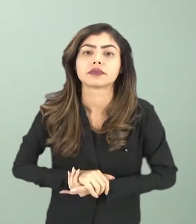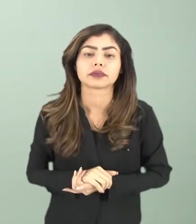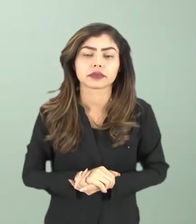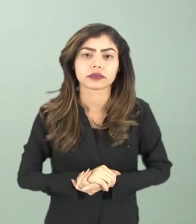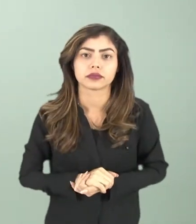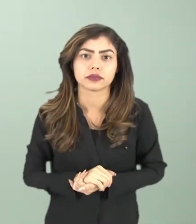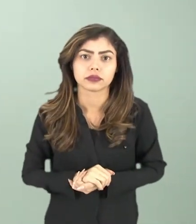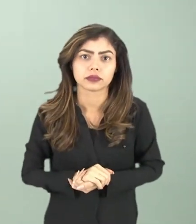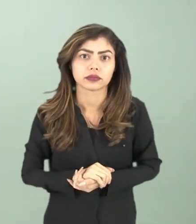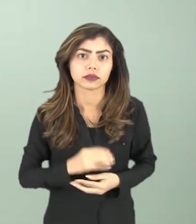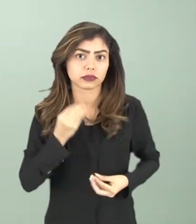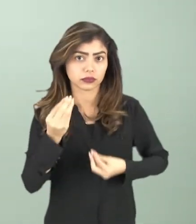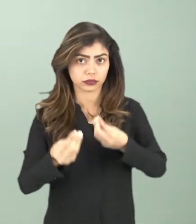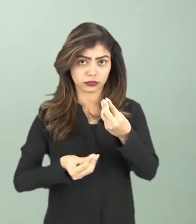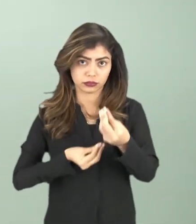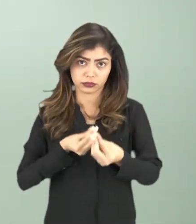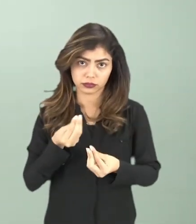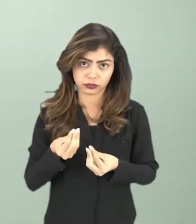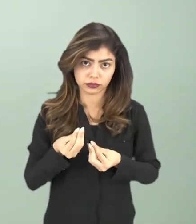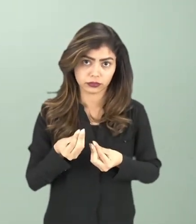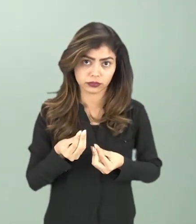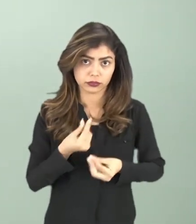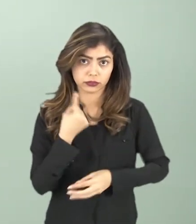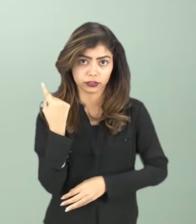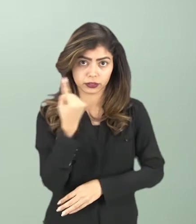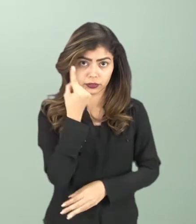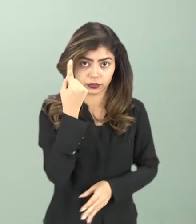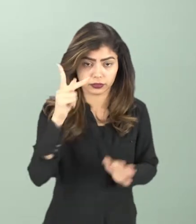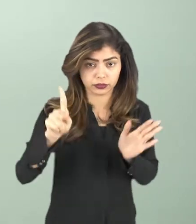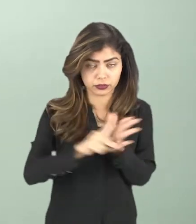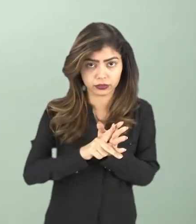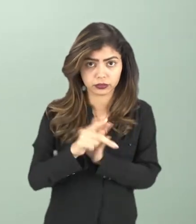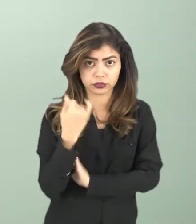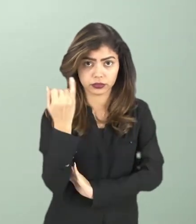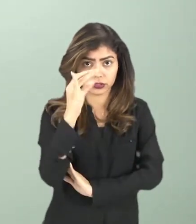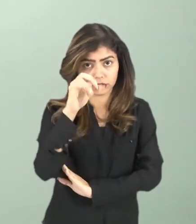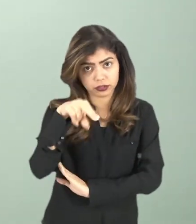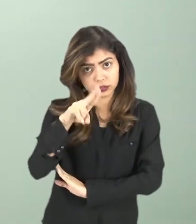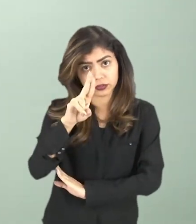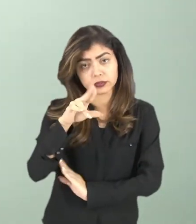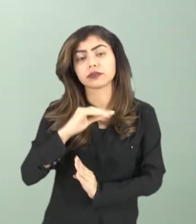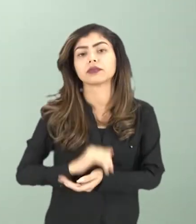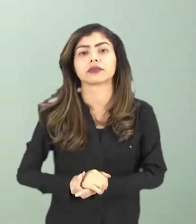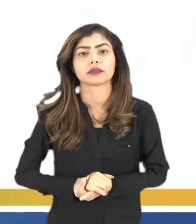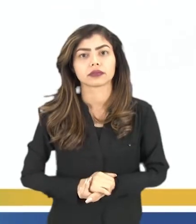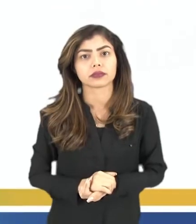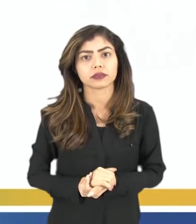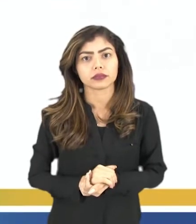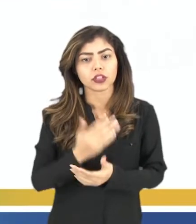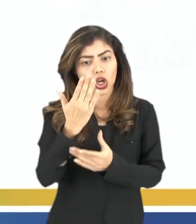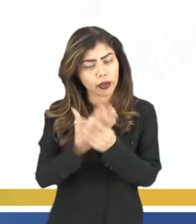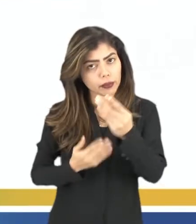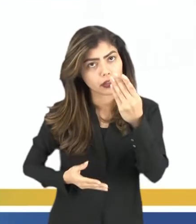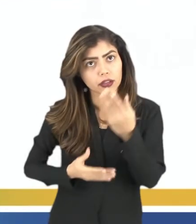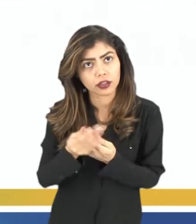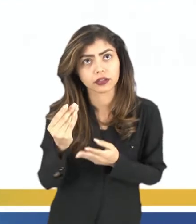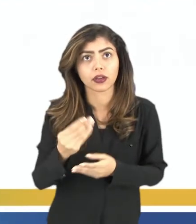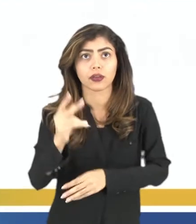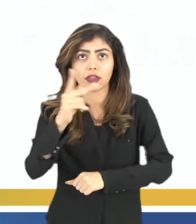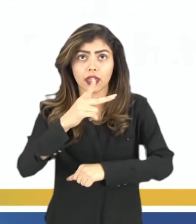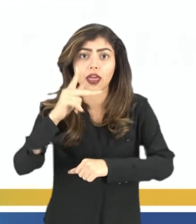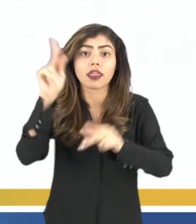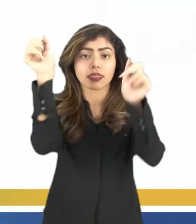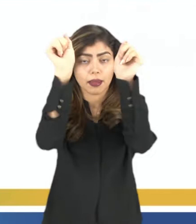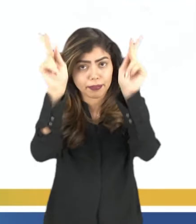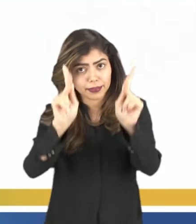como, né, um dos objetivos da ONU, a gente tem a manutenção da paz